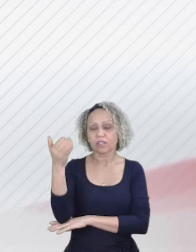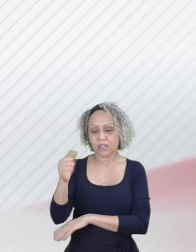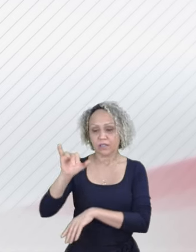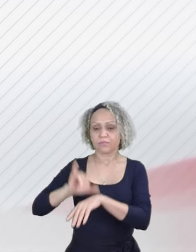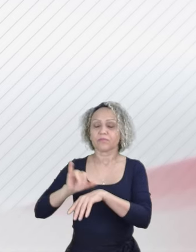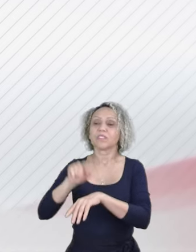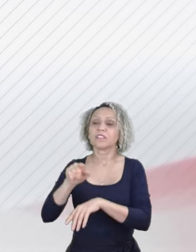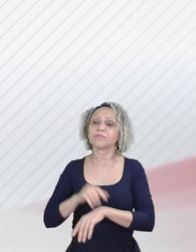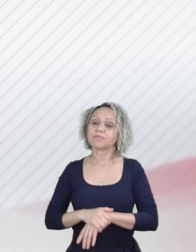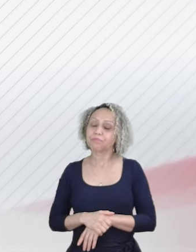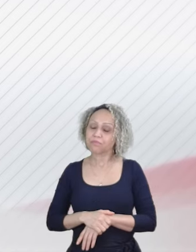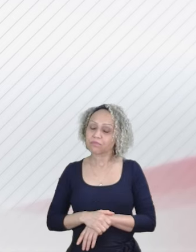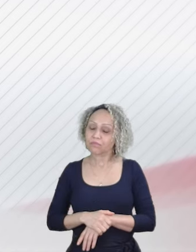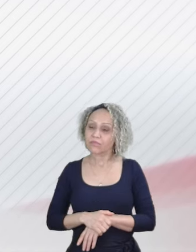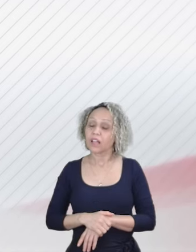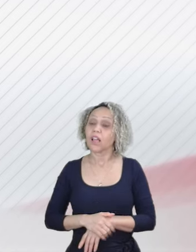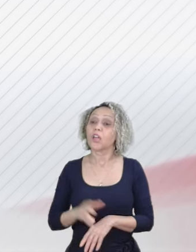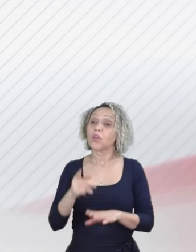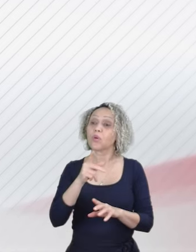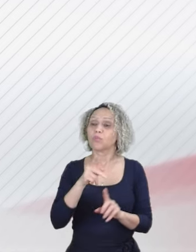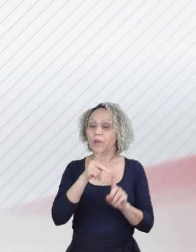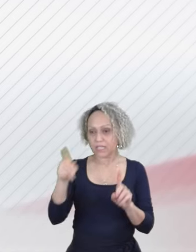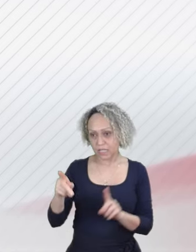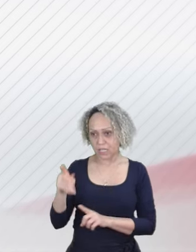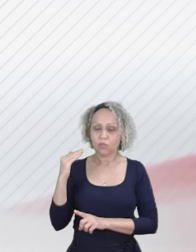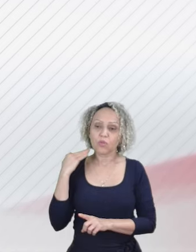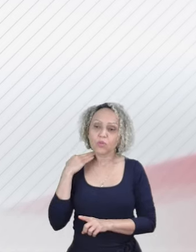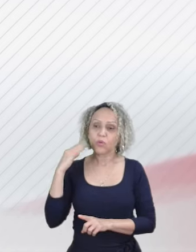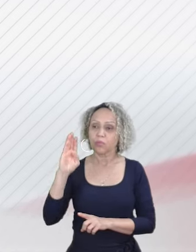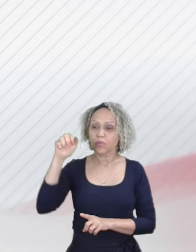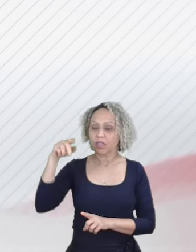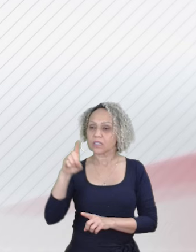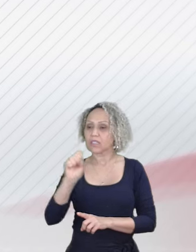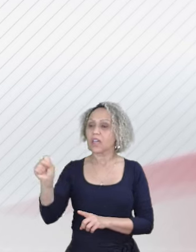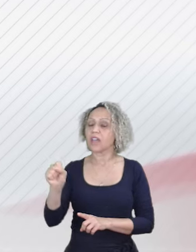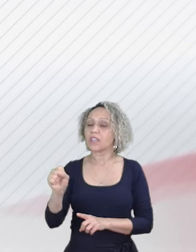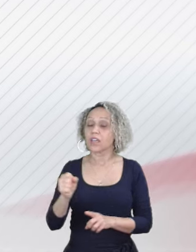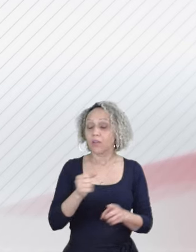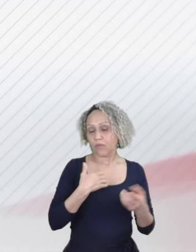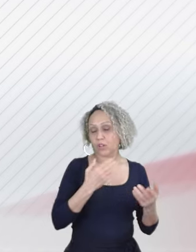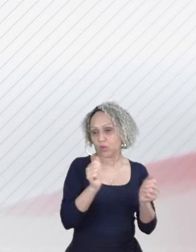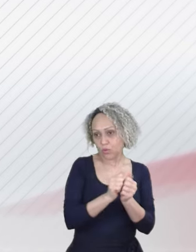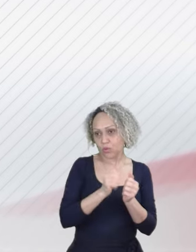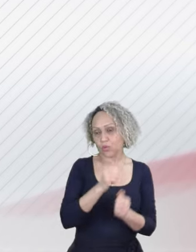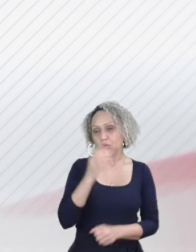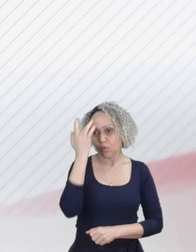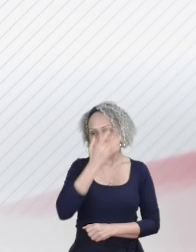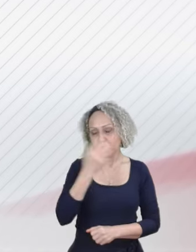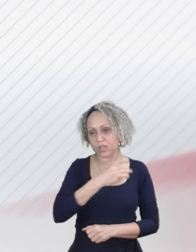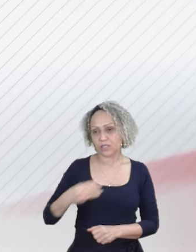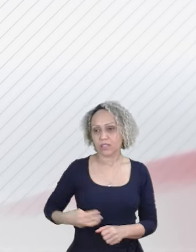Alegre. Então estará aqui presente e o presidente vai definir com o ministro da Fazenda. Está praticamente